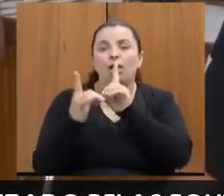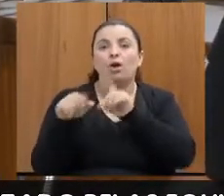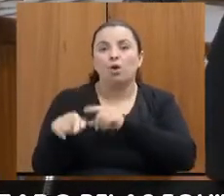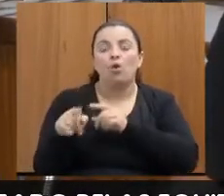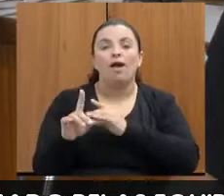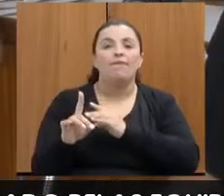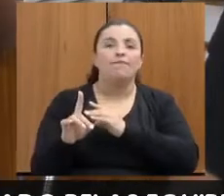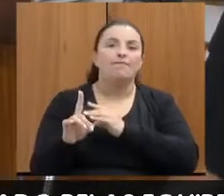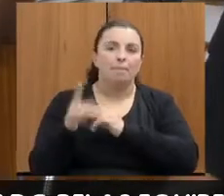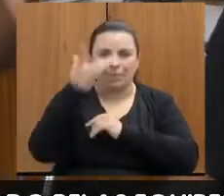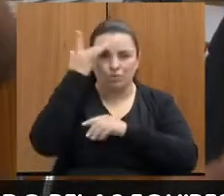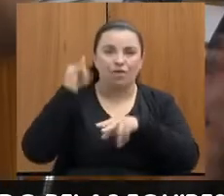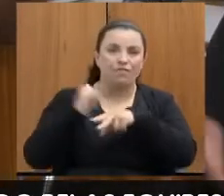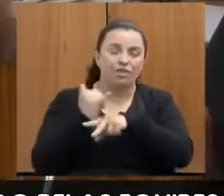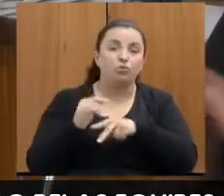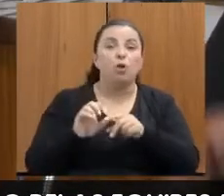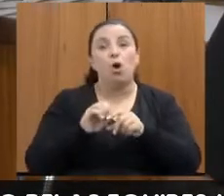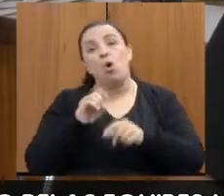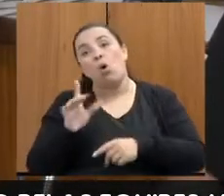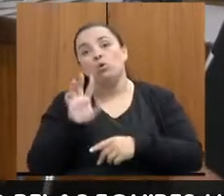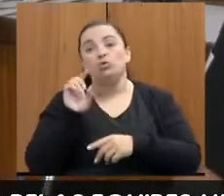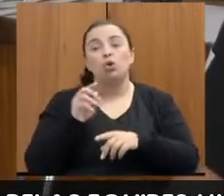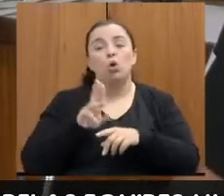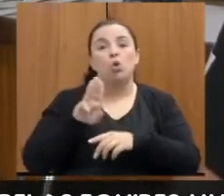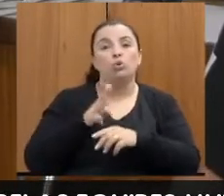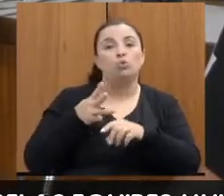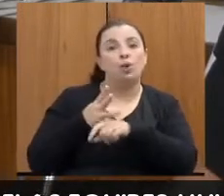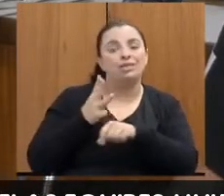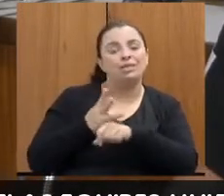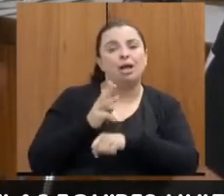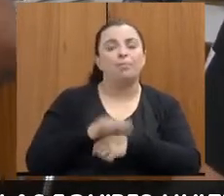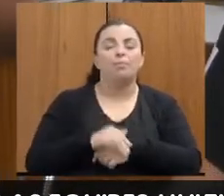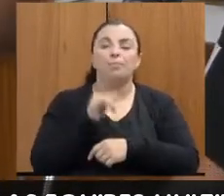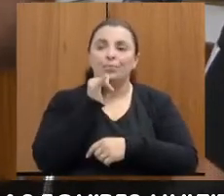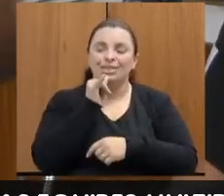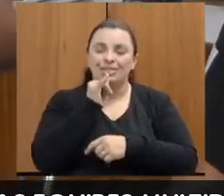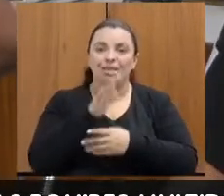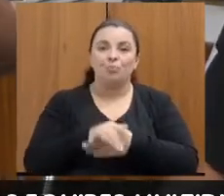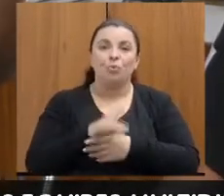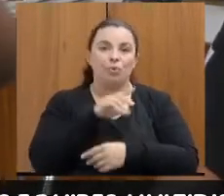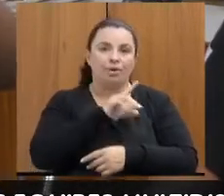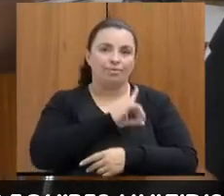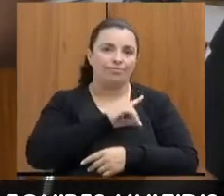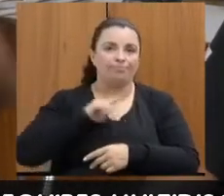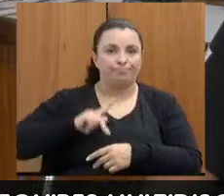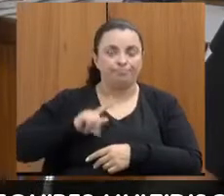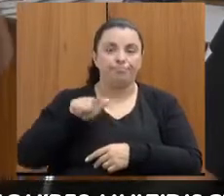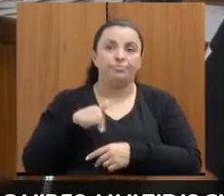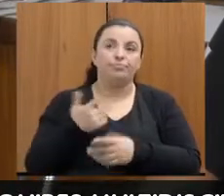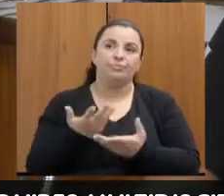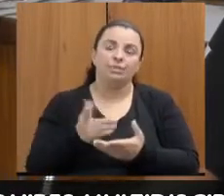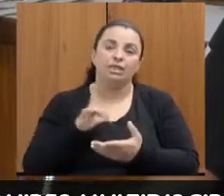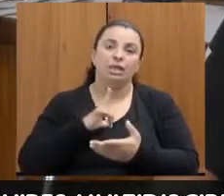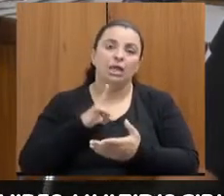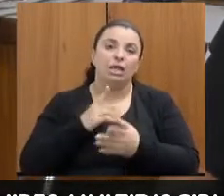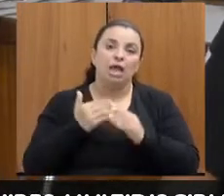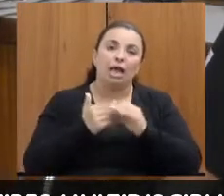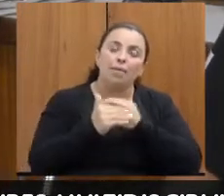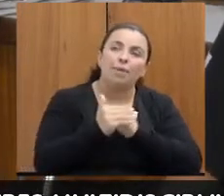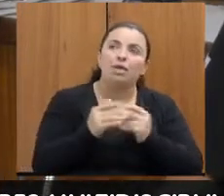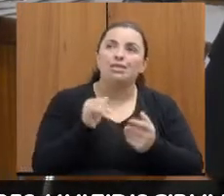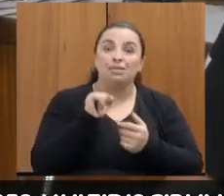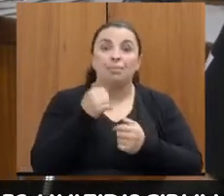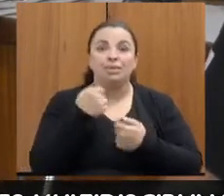com a rede ou só com algum serviço. Por exemplo, com a defensora, gente tem um grupo que a gente encaminha casos, por exemplo, precisa de recurso de uma medida,